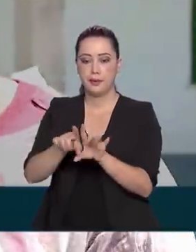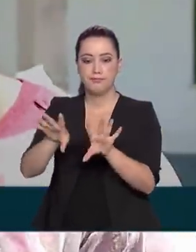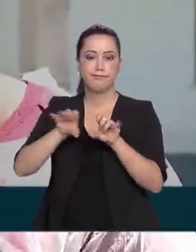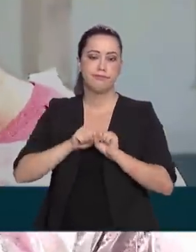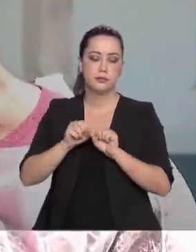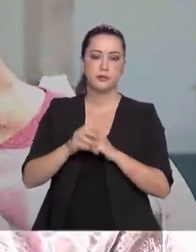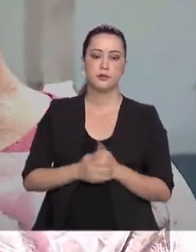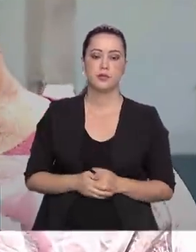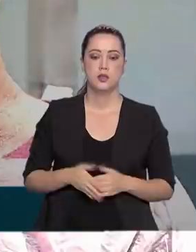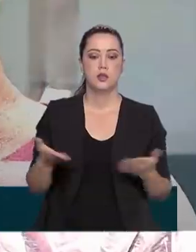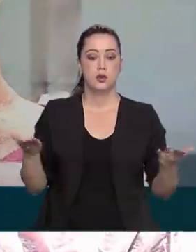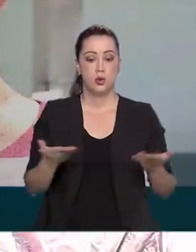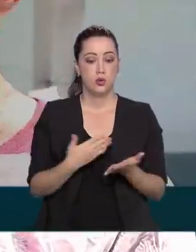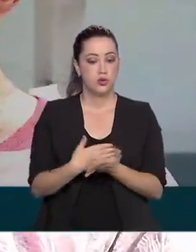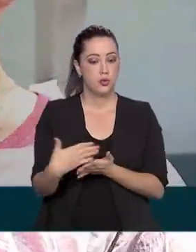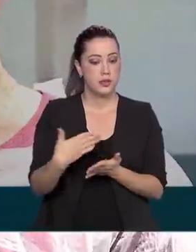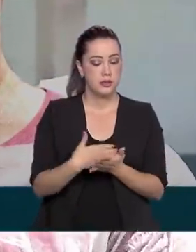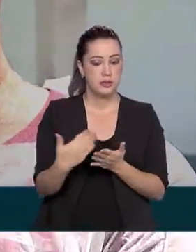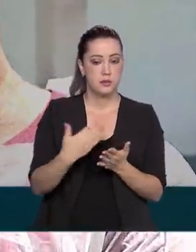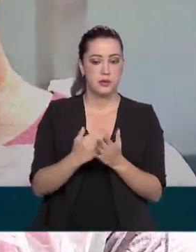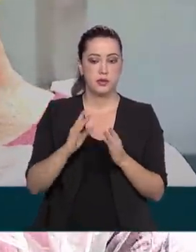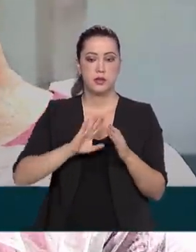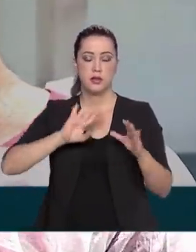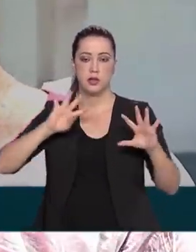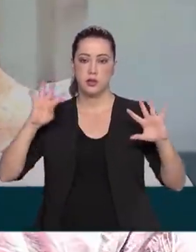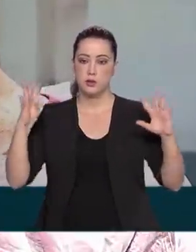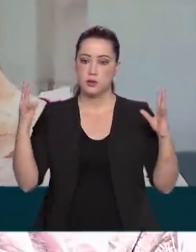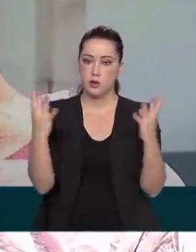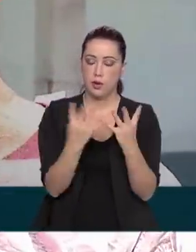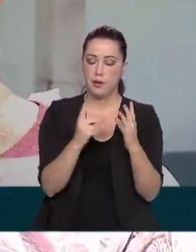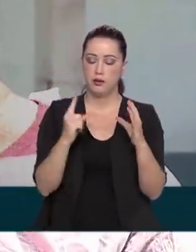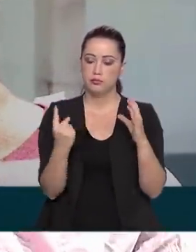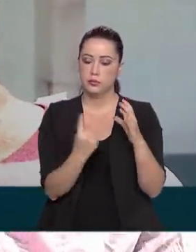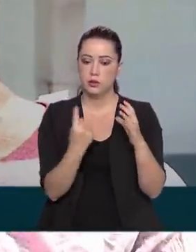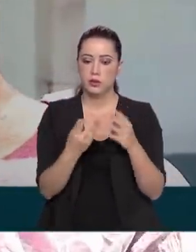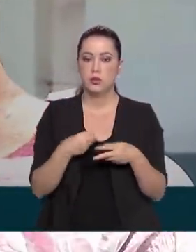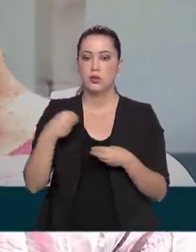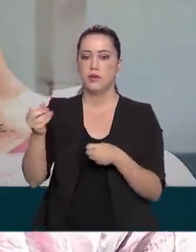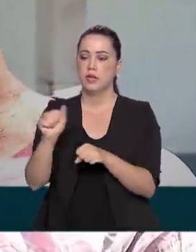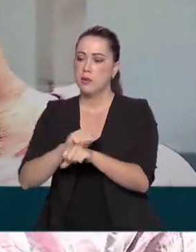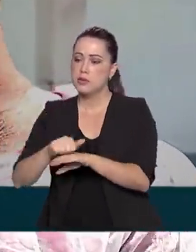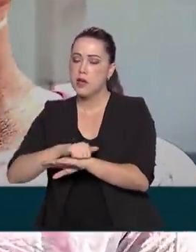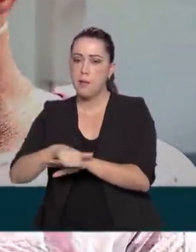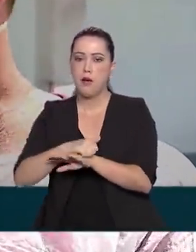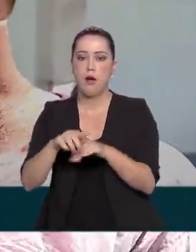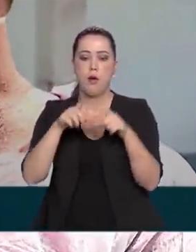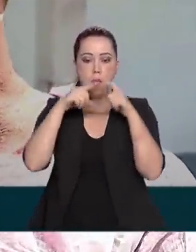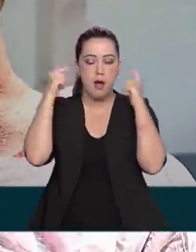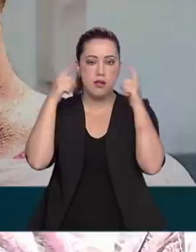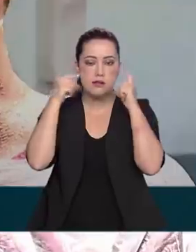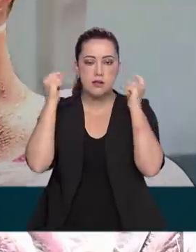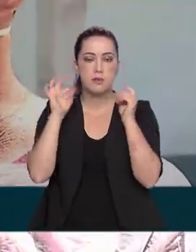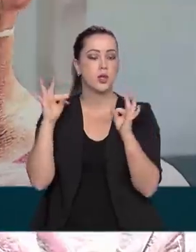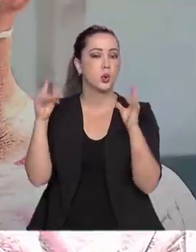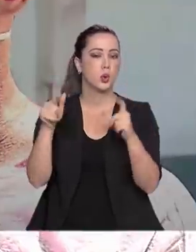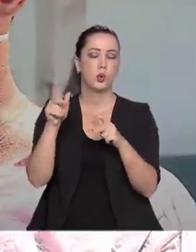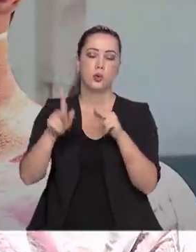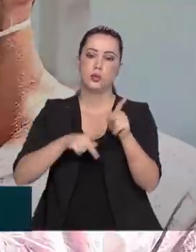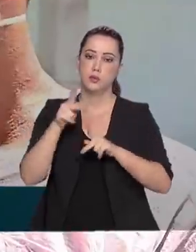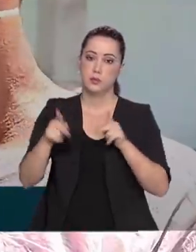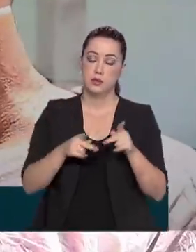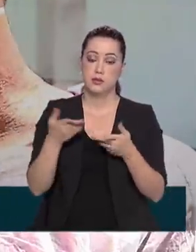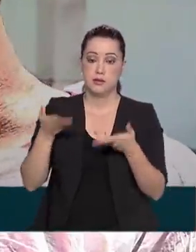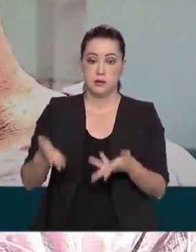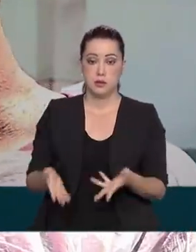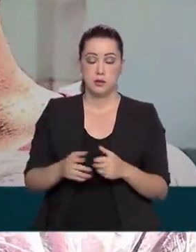iniciou aqui o isolamento, né? Fizemos a distribuição de sabão, máscaras para toda a população de Iauarete.